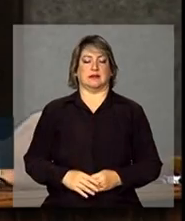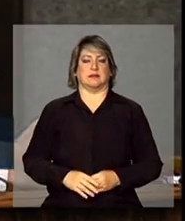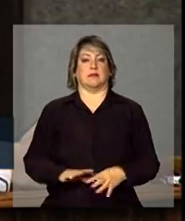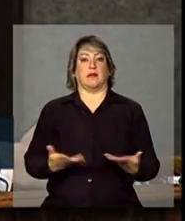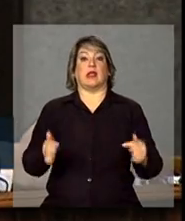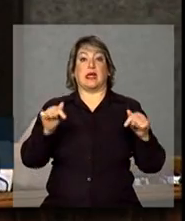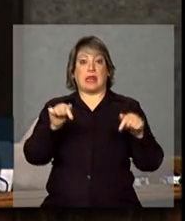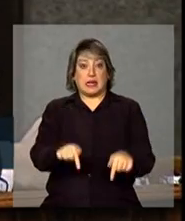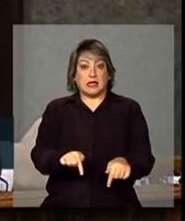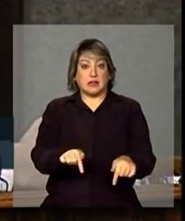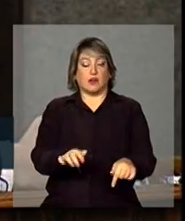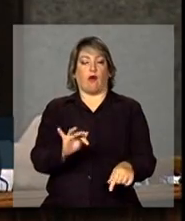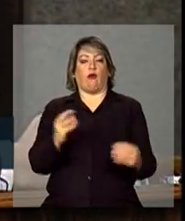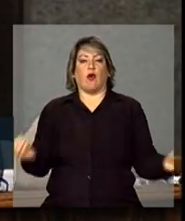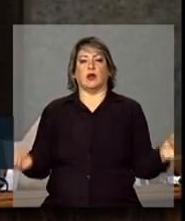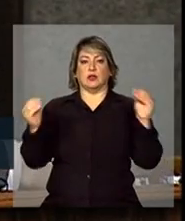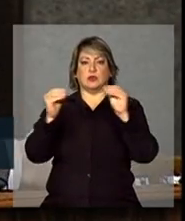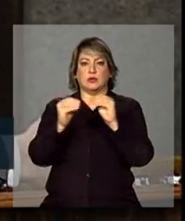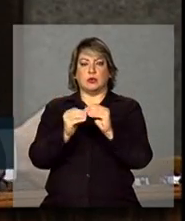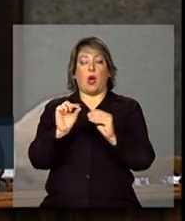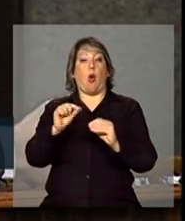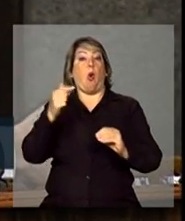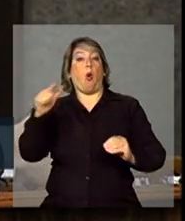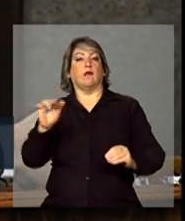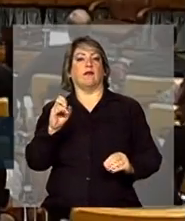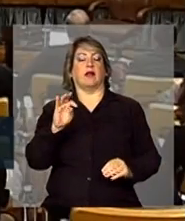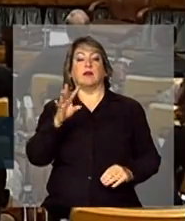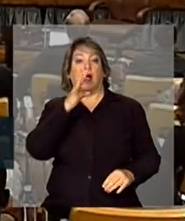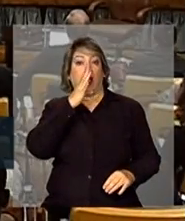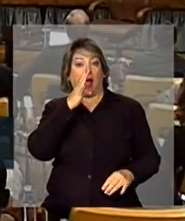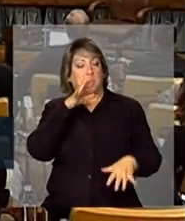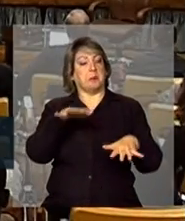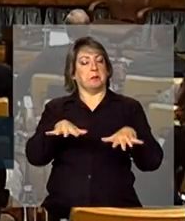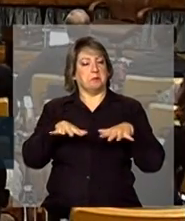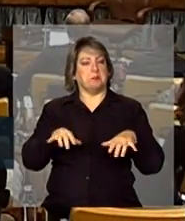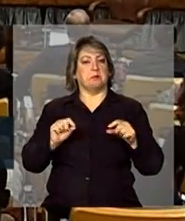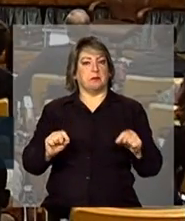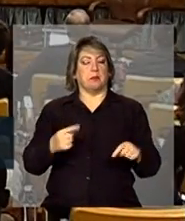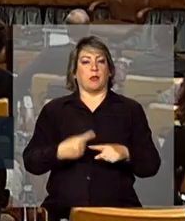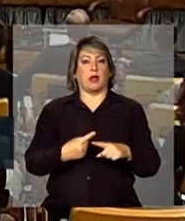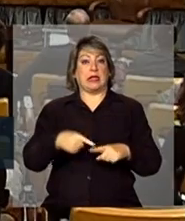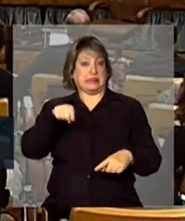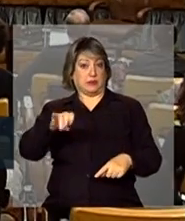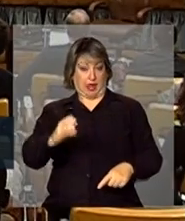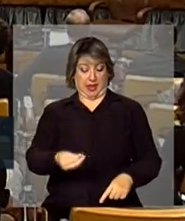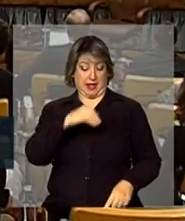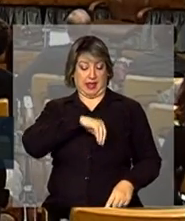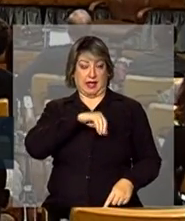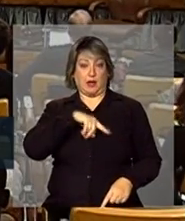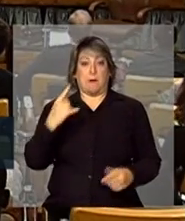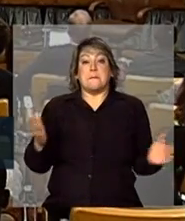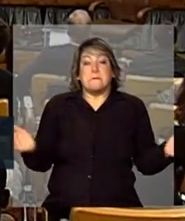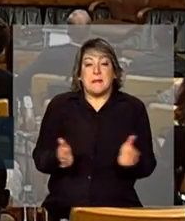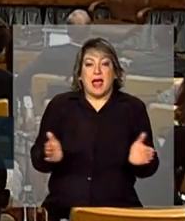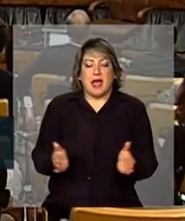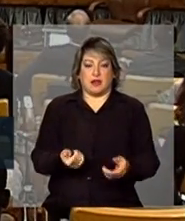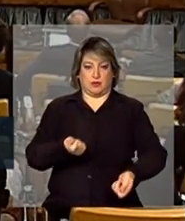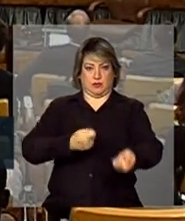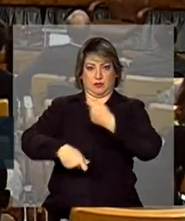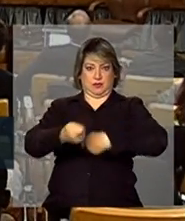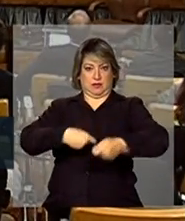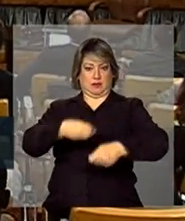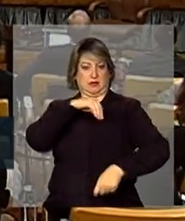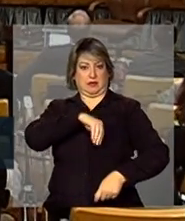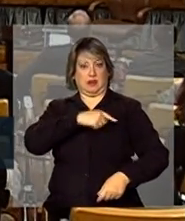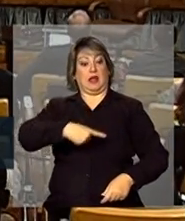Isso foi acoplado a um outro fato impressionante, que isso é a renda dos pequenos empreendedores, essa é